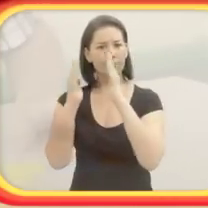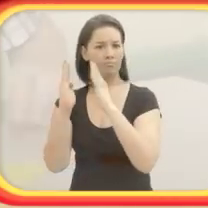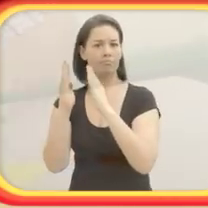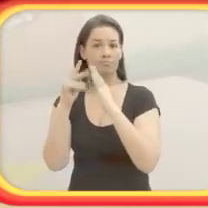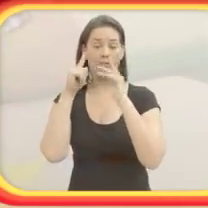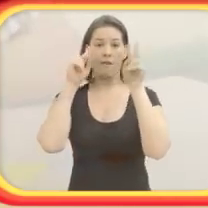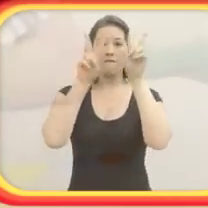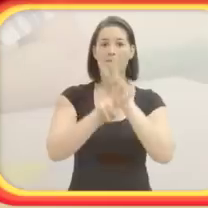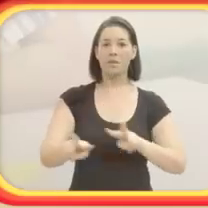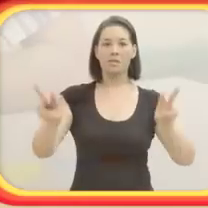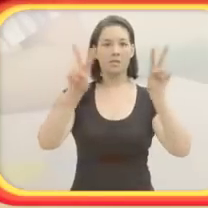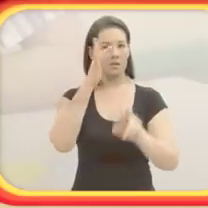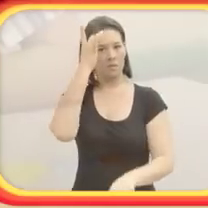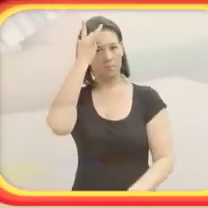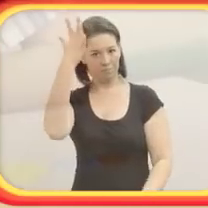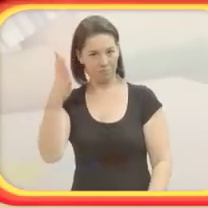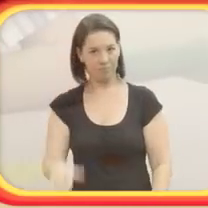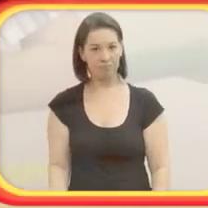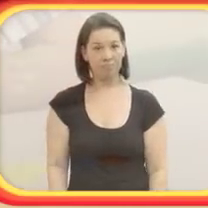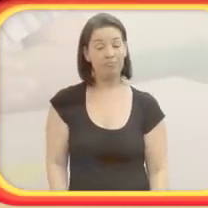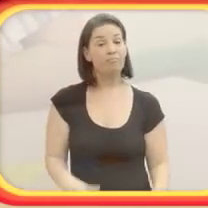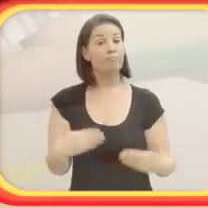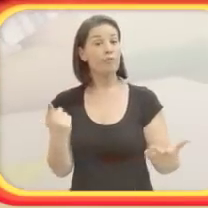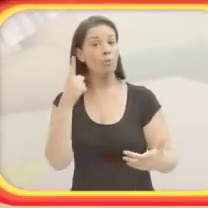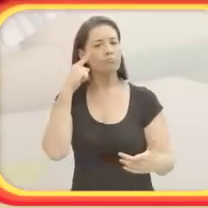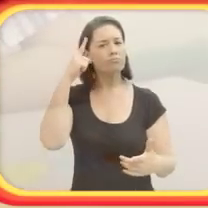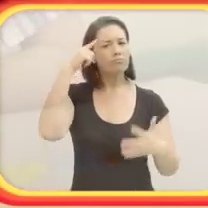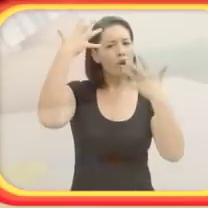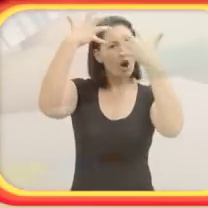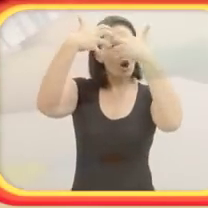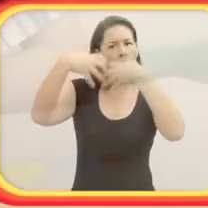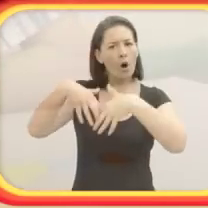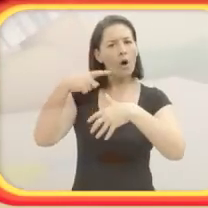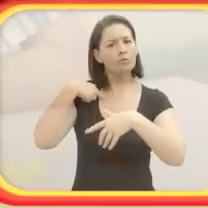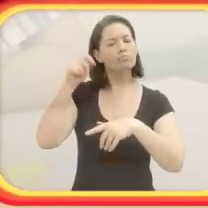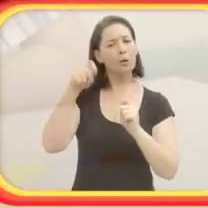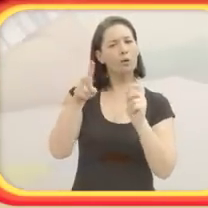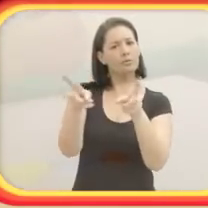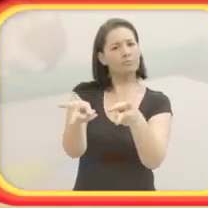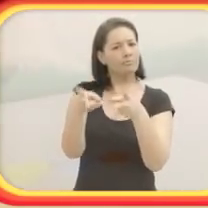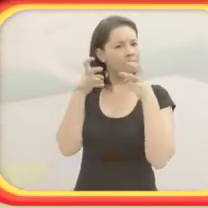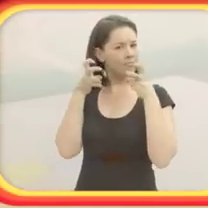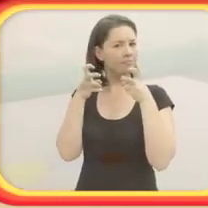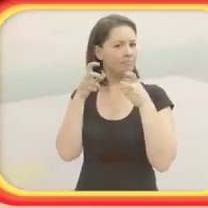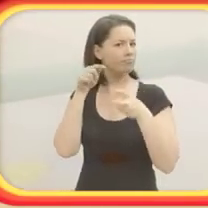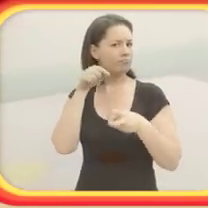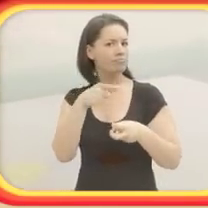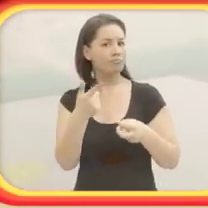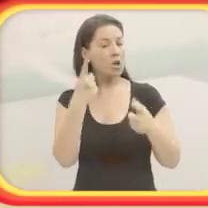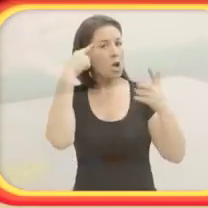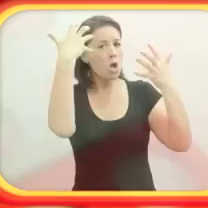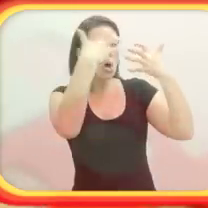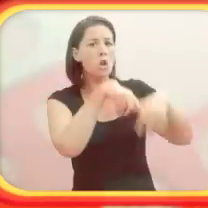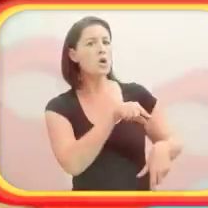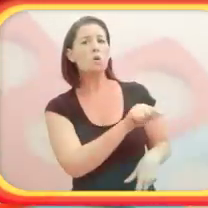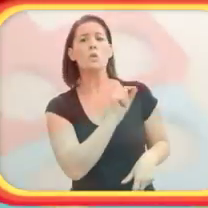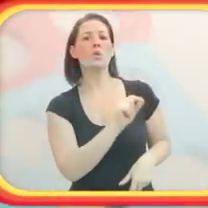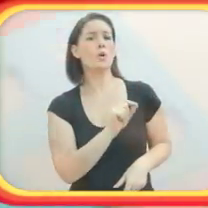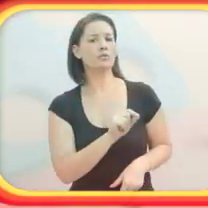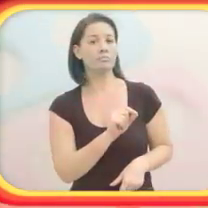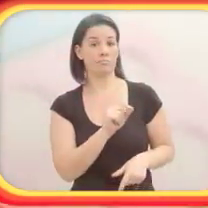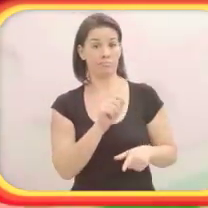criança tem a possibilidade de enxergar a sequência numérica com uma visão global.